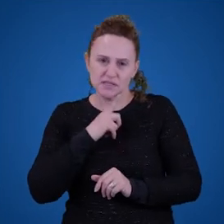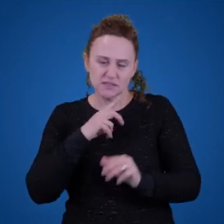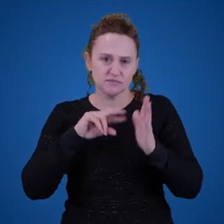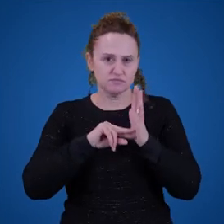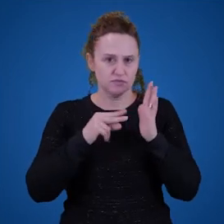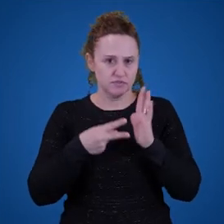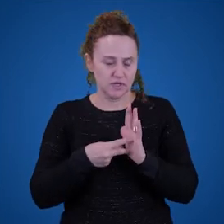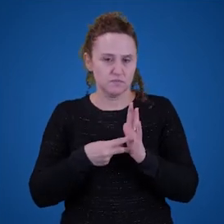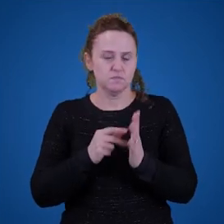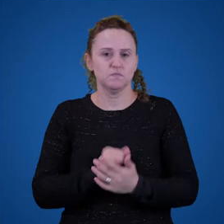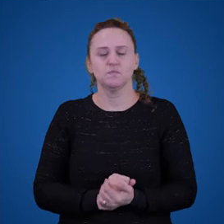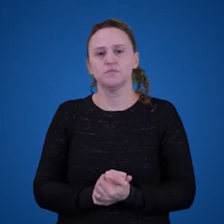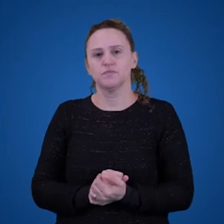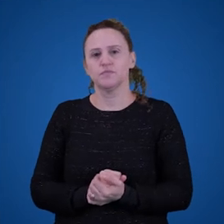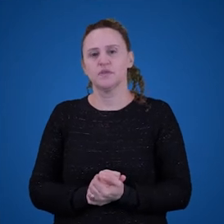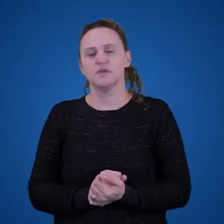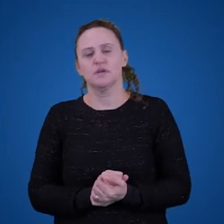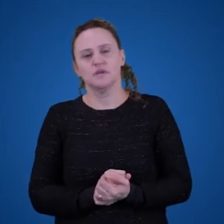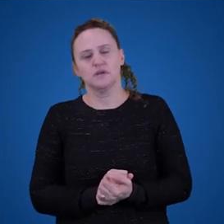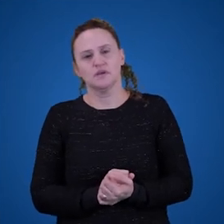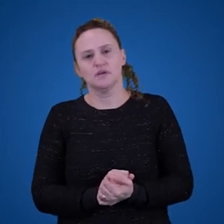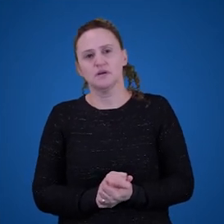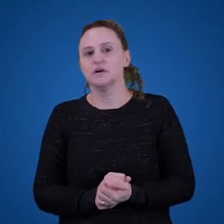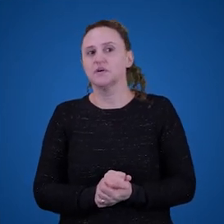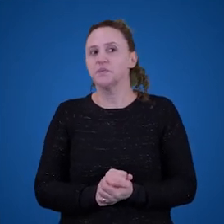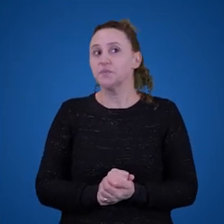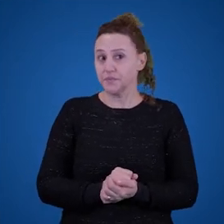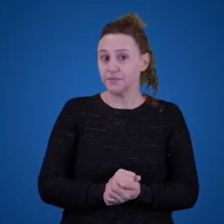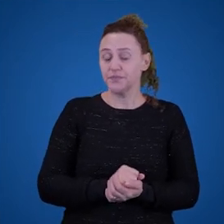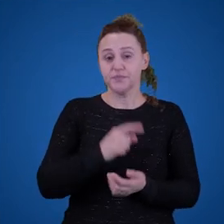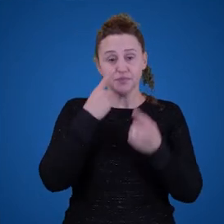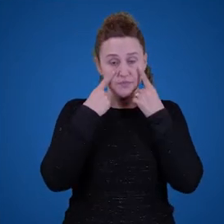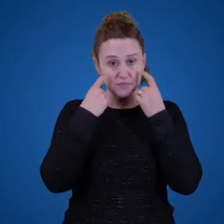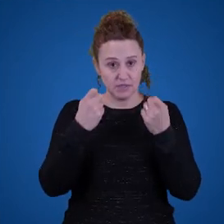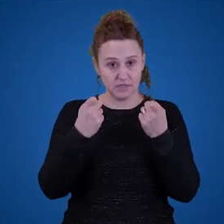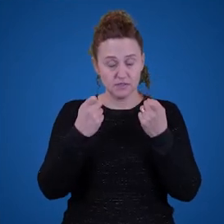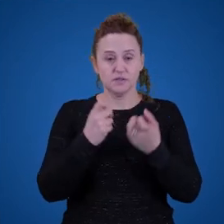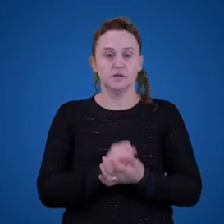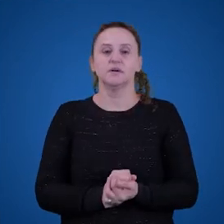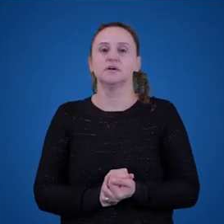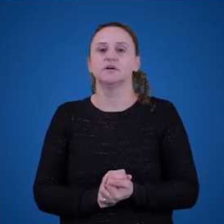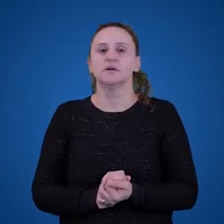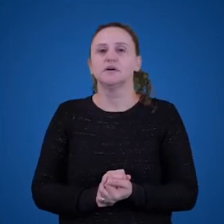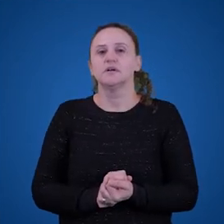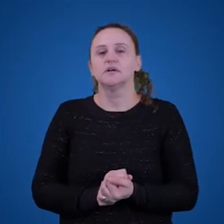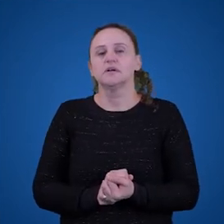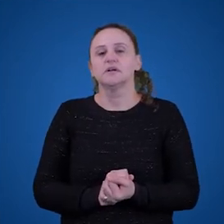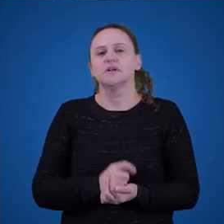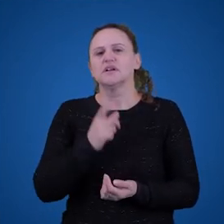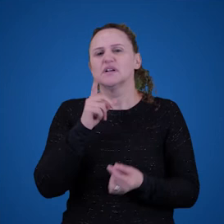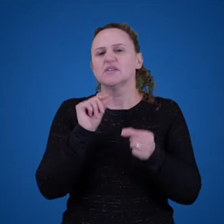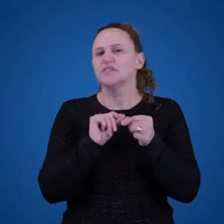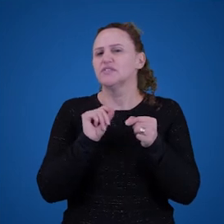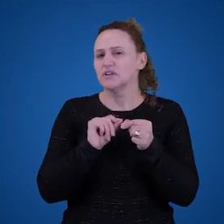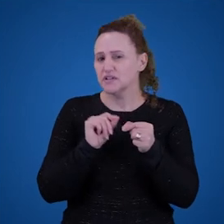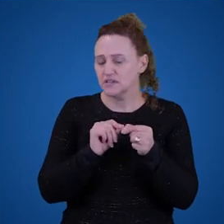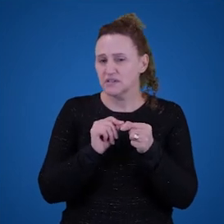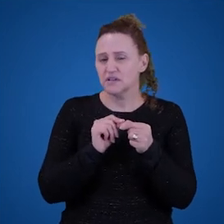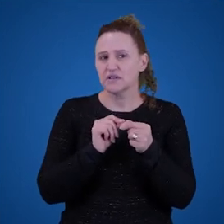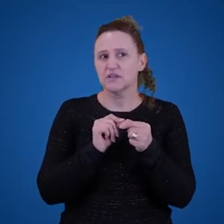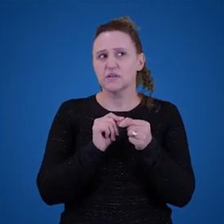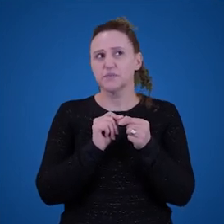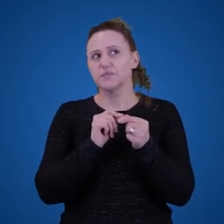elas também podem fazer outra coisa que é muito interessante, que é referir ou apontar para algo no mundo. Então, sempre quando eu falar